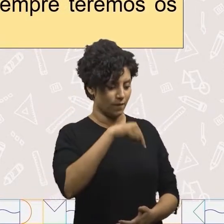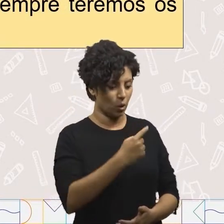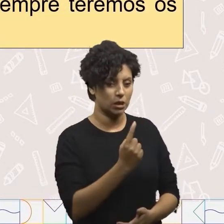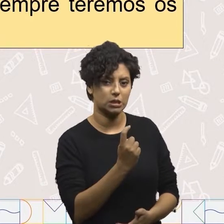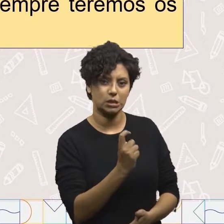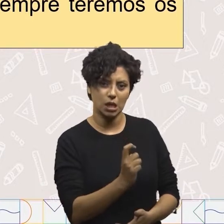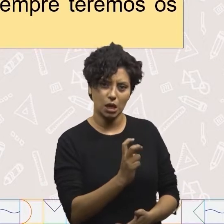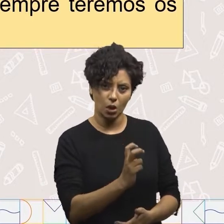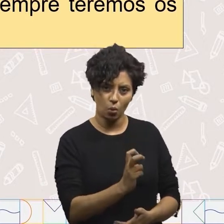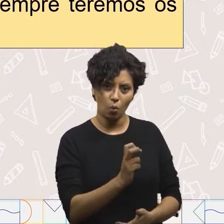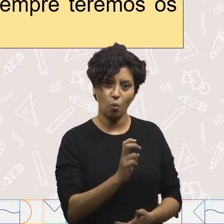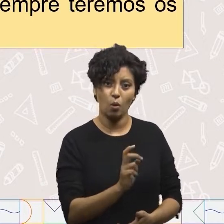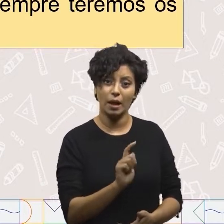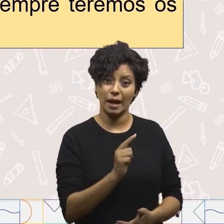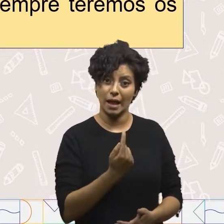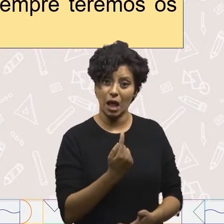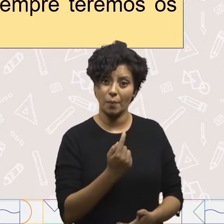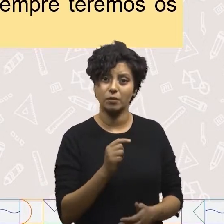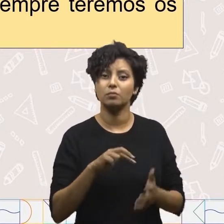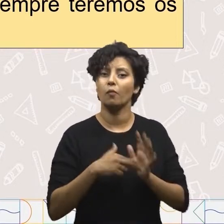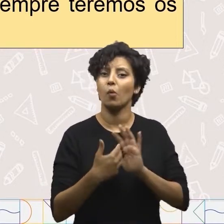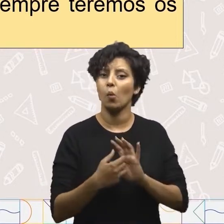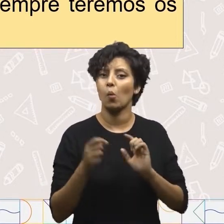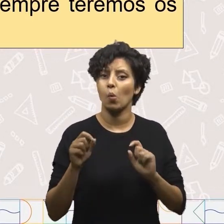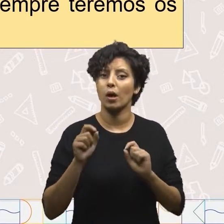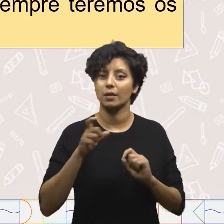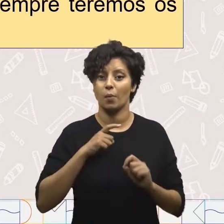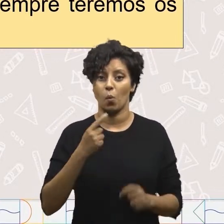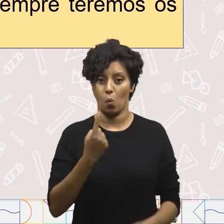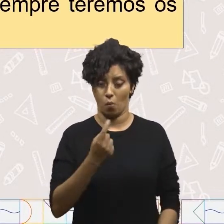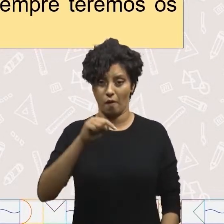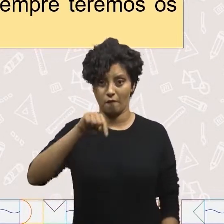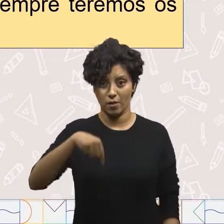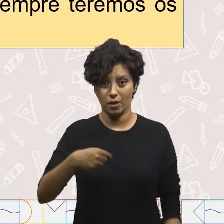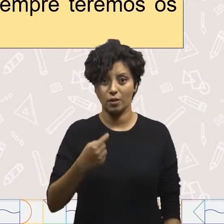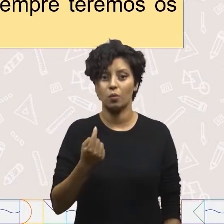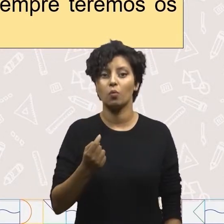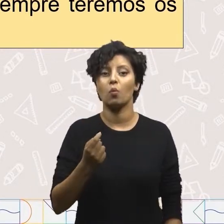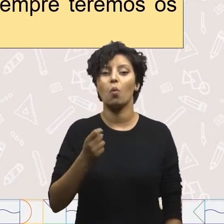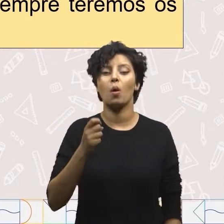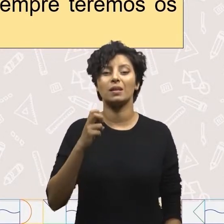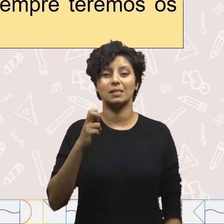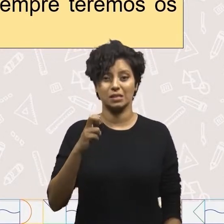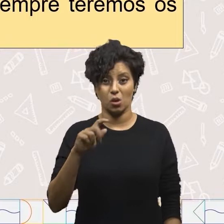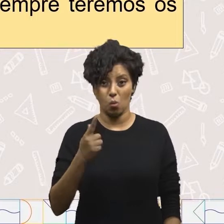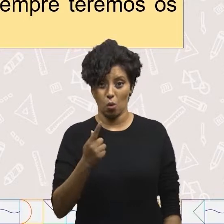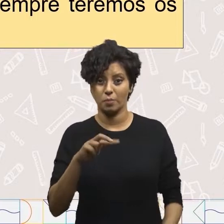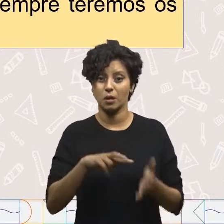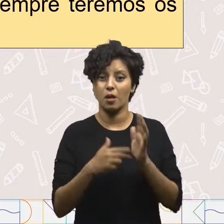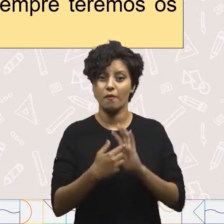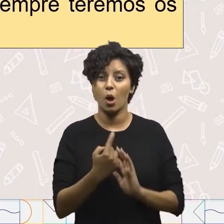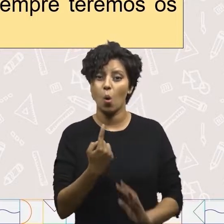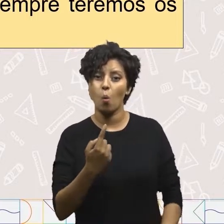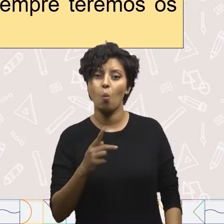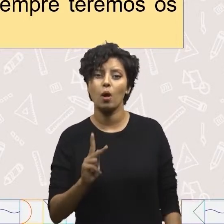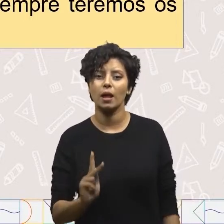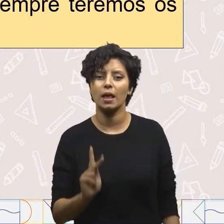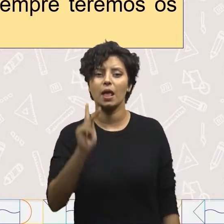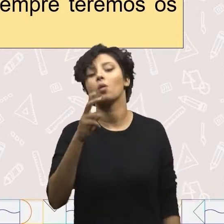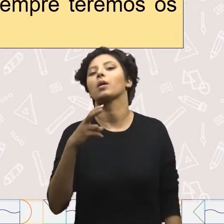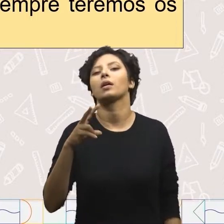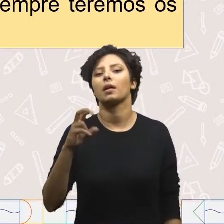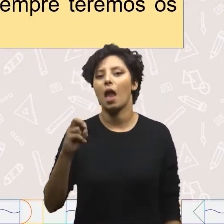,5 gramas, queremos dizer que temos um quilo e quinhentos gramas.